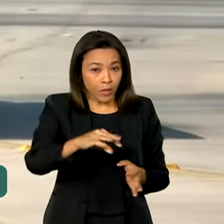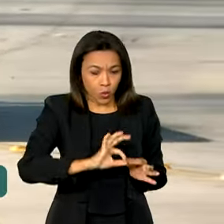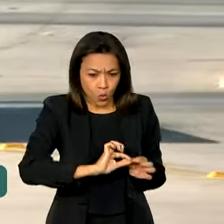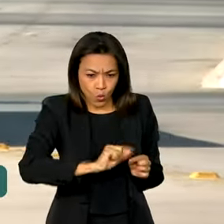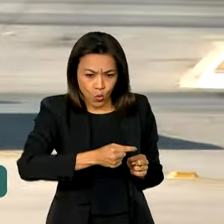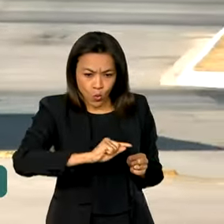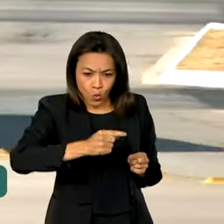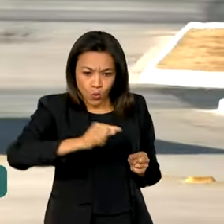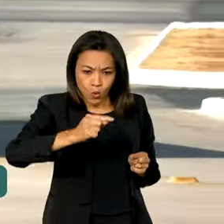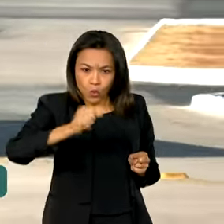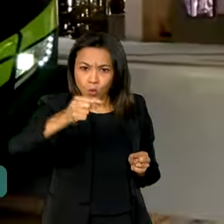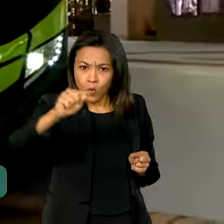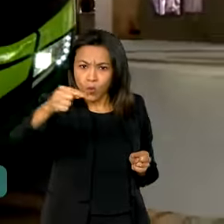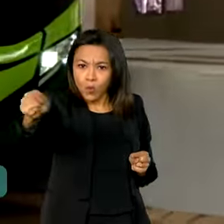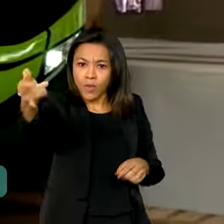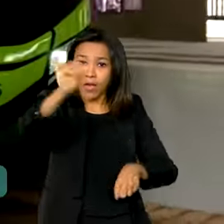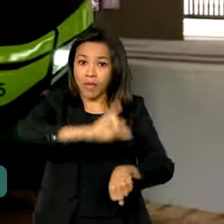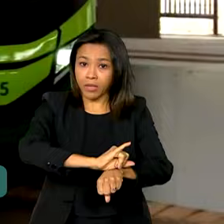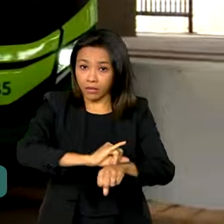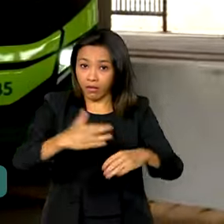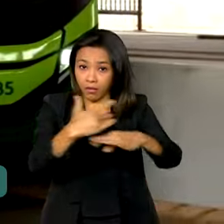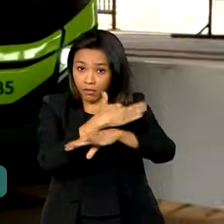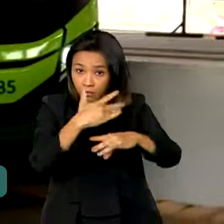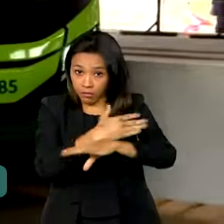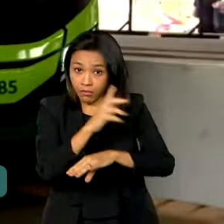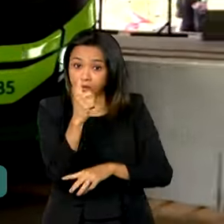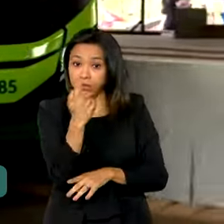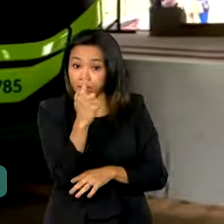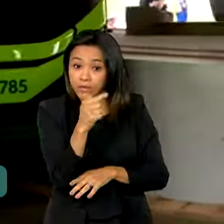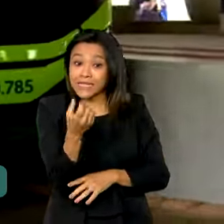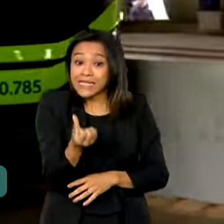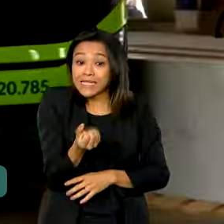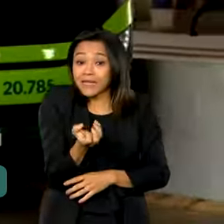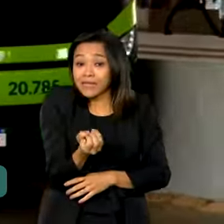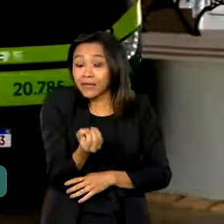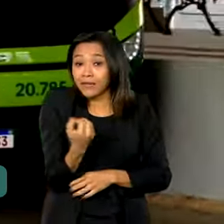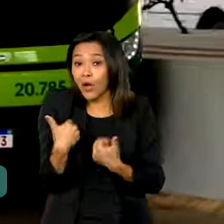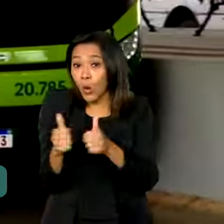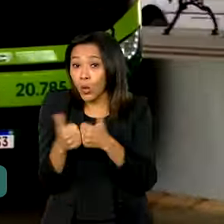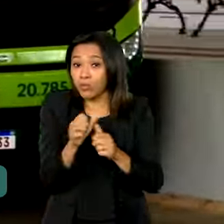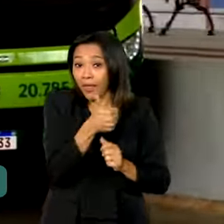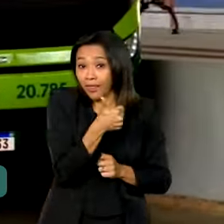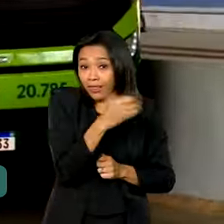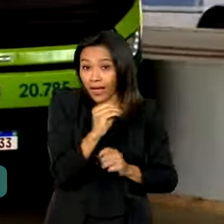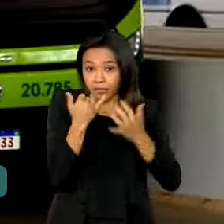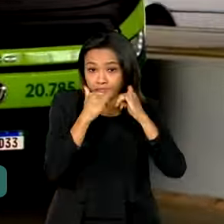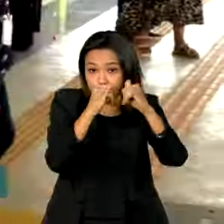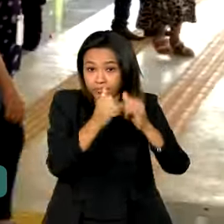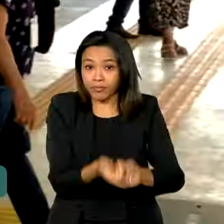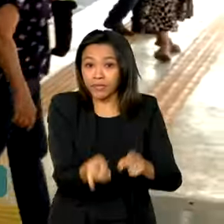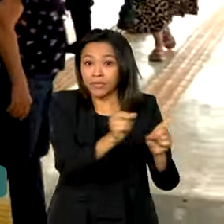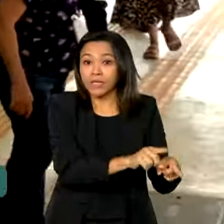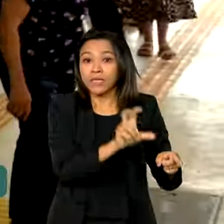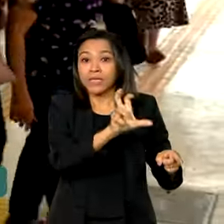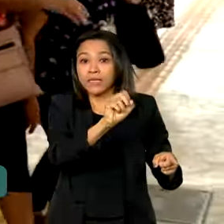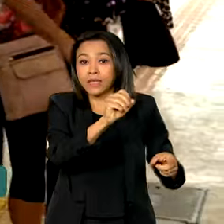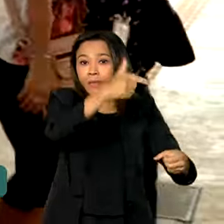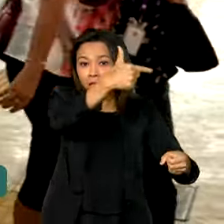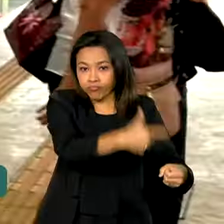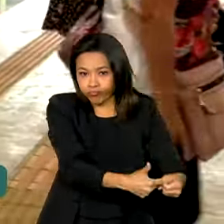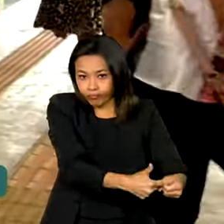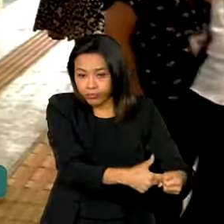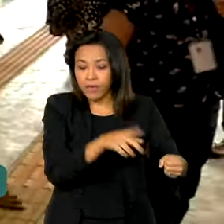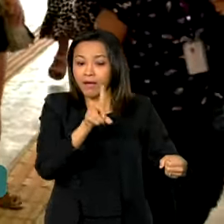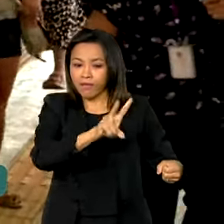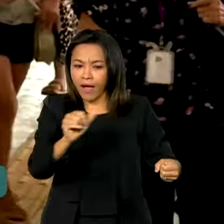goiana de ponta a ponta. Com 60 ônibus, sendo 10 elétricos e 50 movidos a diesel, a nova frota deve